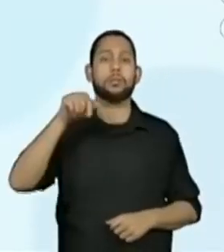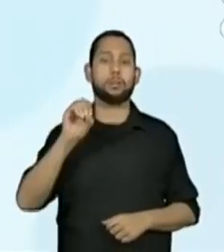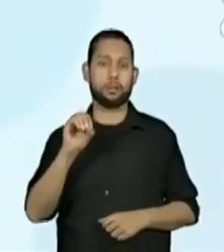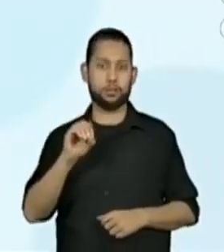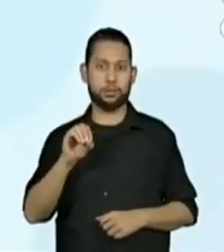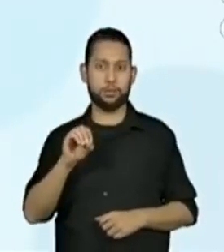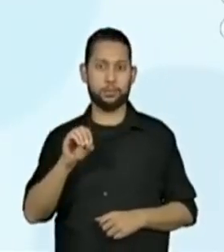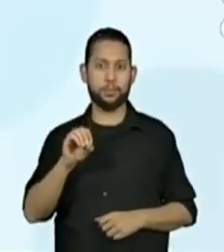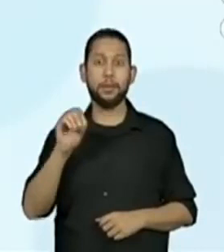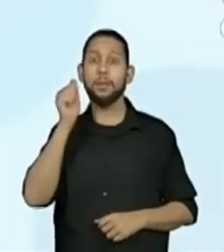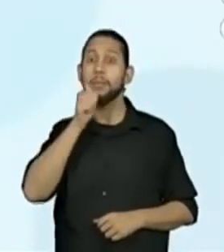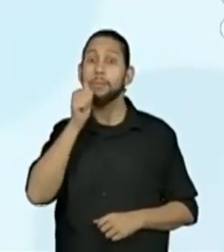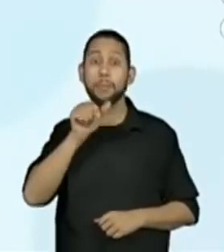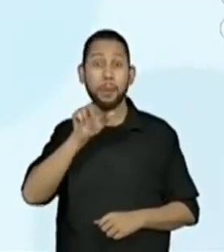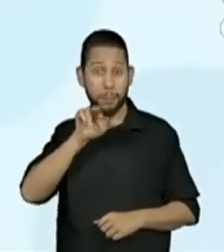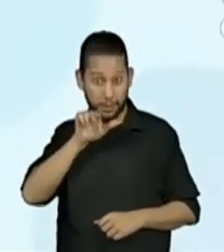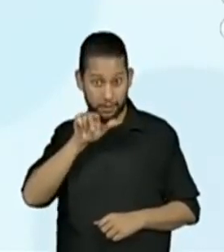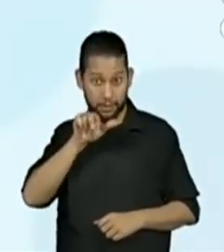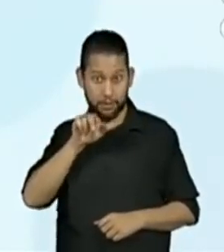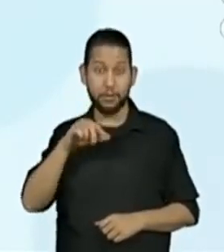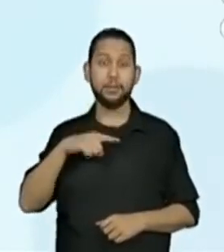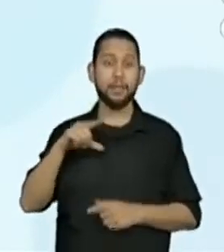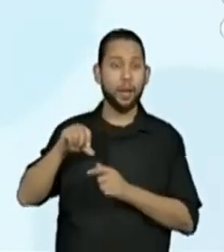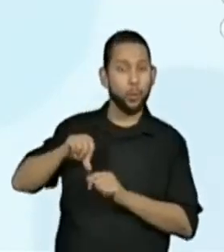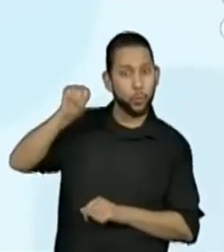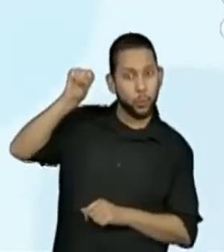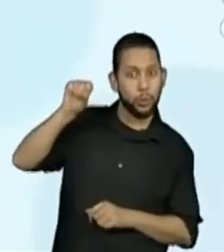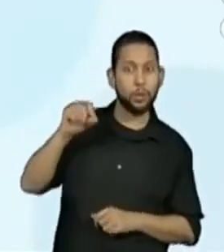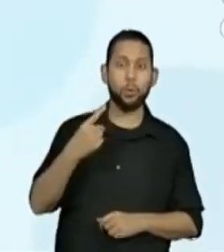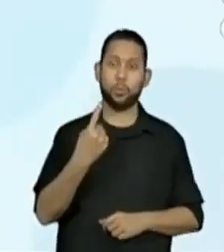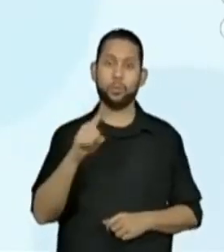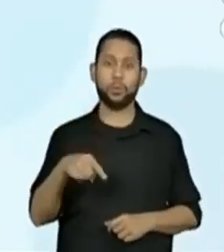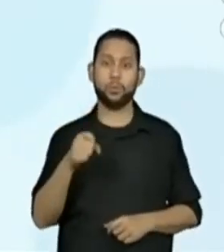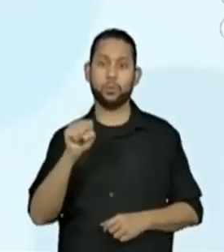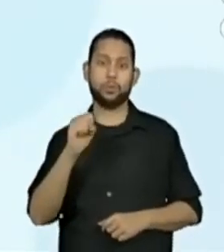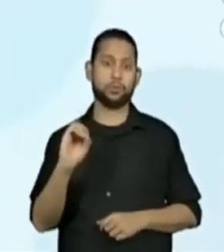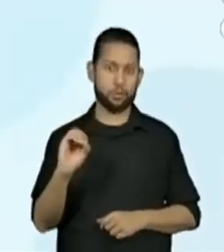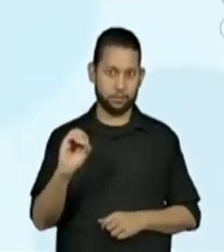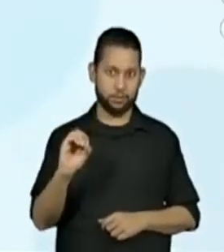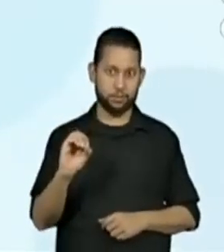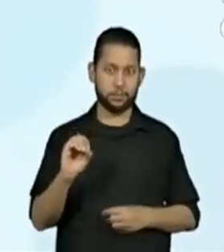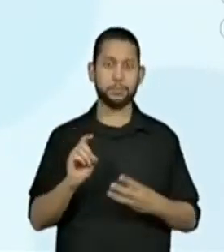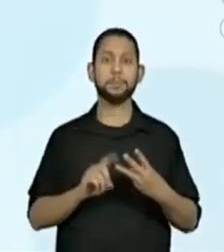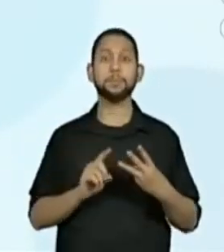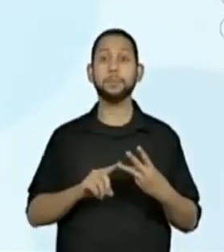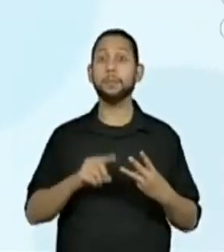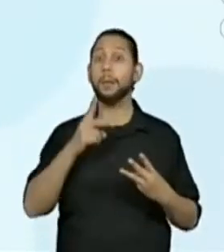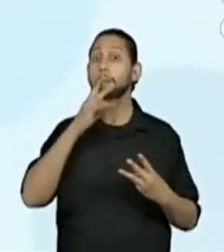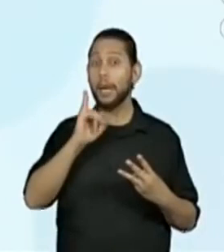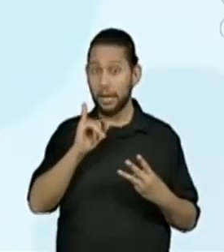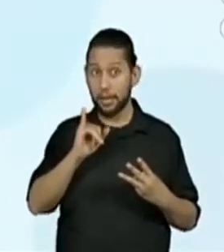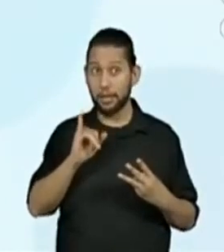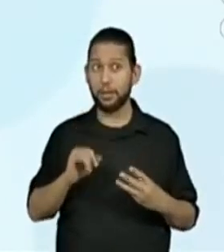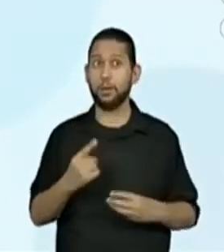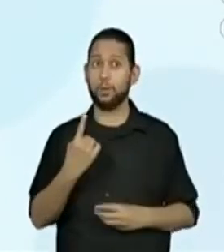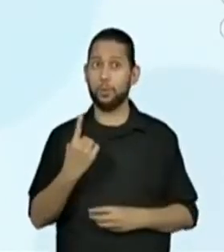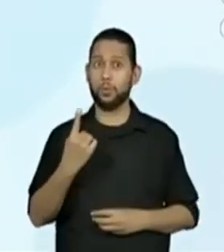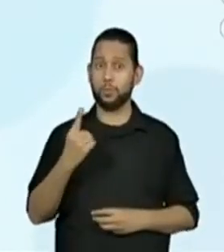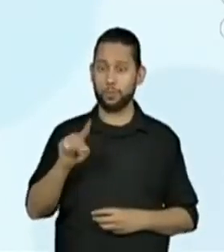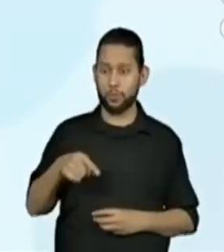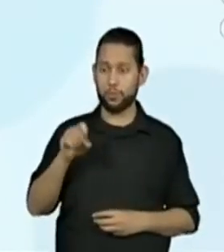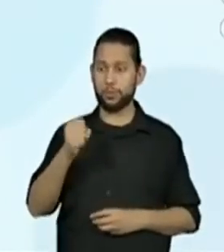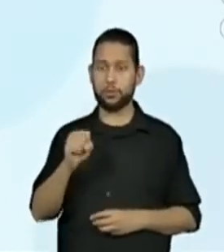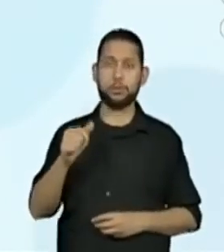tem 1,80. Meu pai tem 1,87.